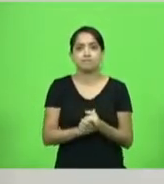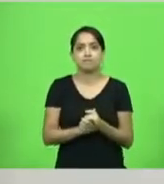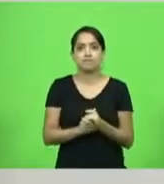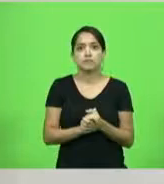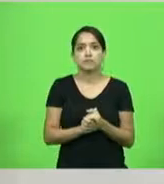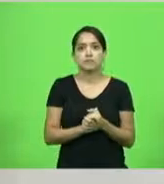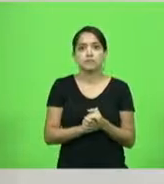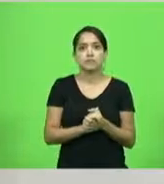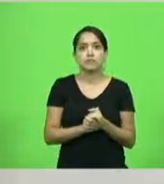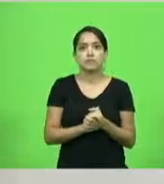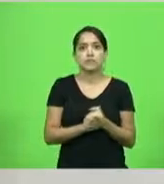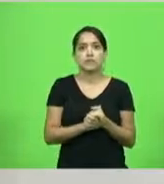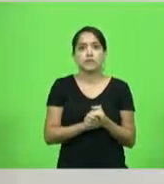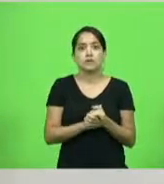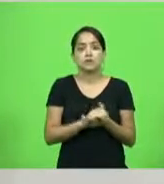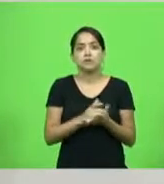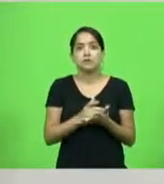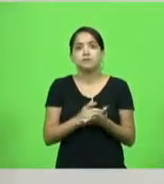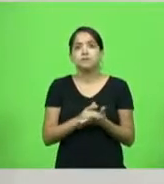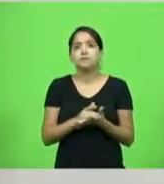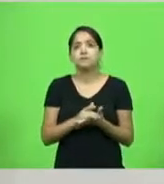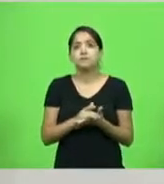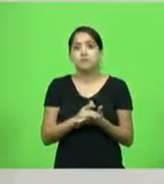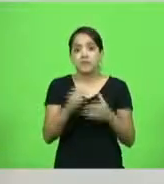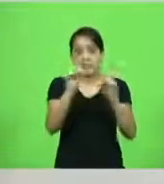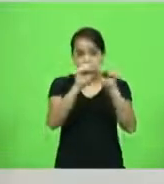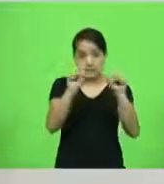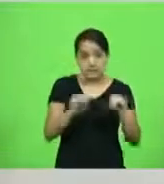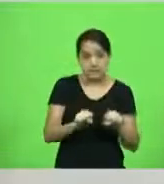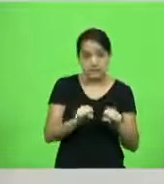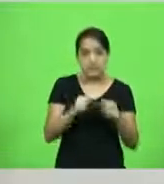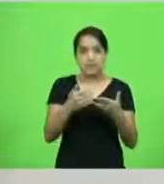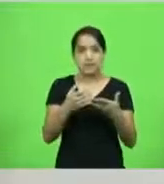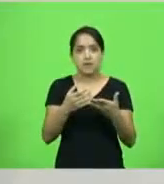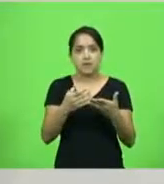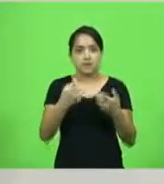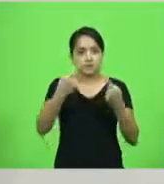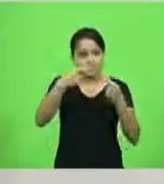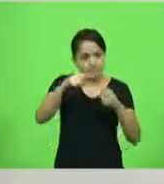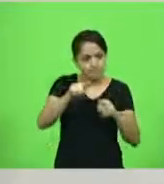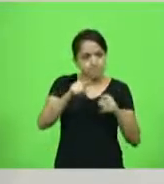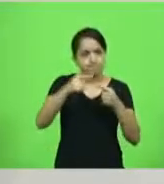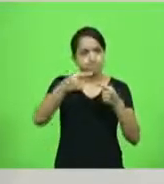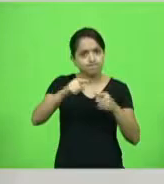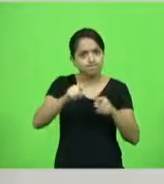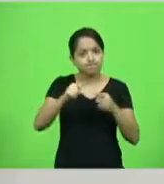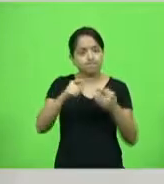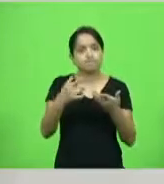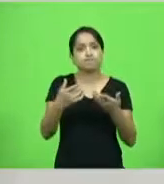Eles estão sabotando o nosso sistema. Essas pessoas, a gente tem que atacar elas, a tem que atacar mesmo.